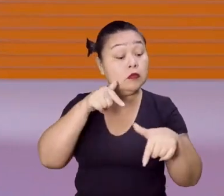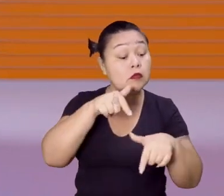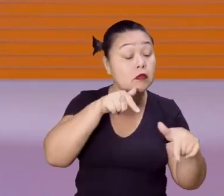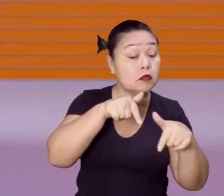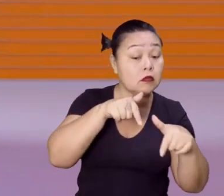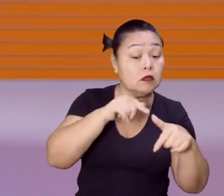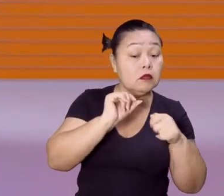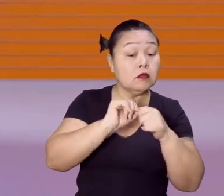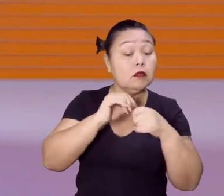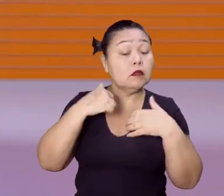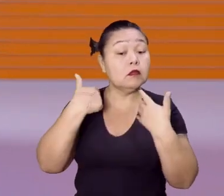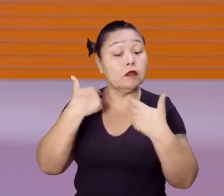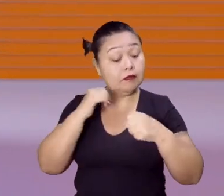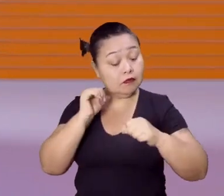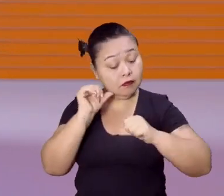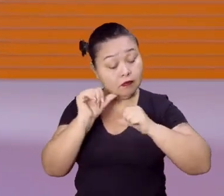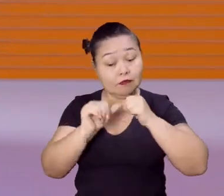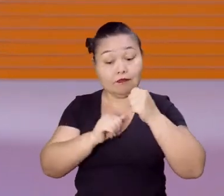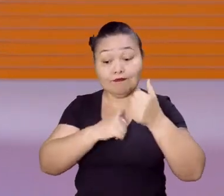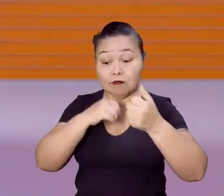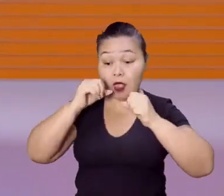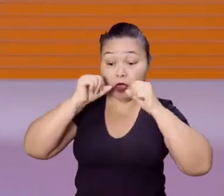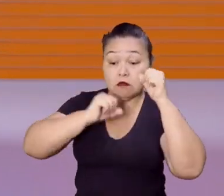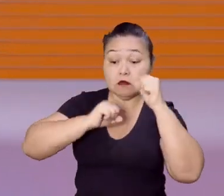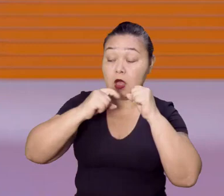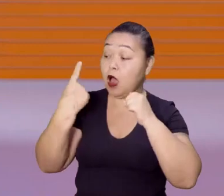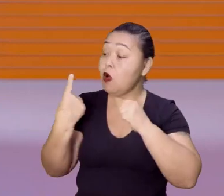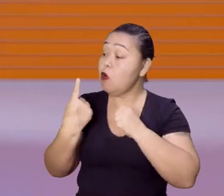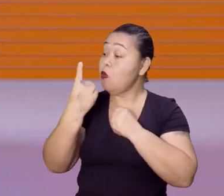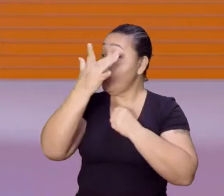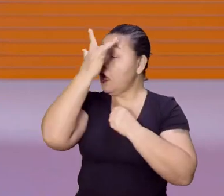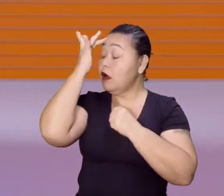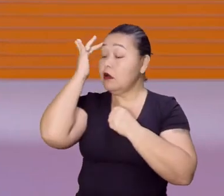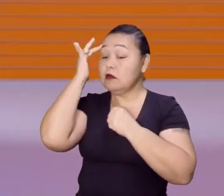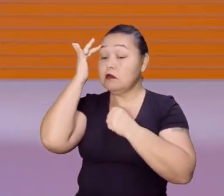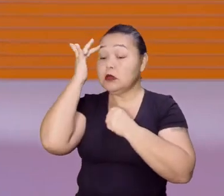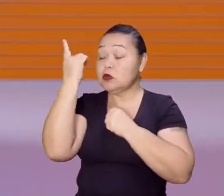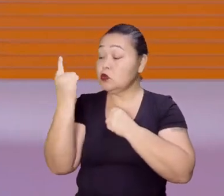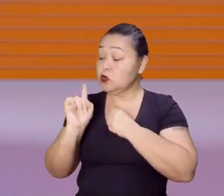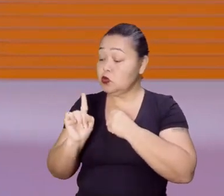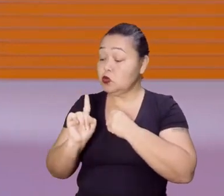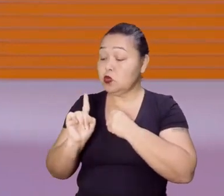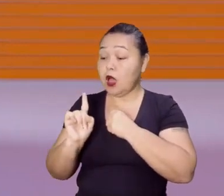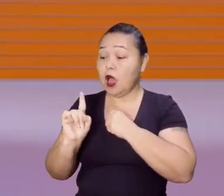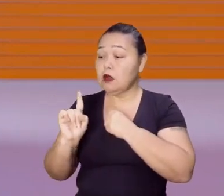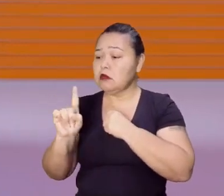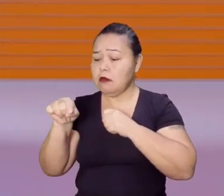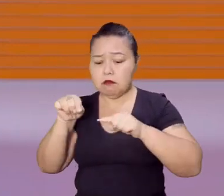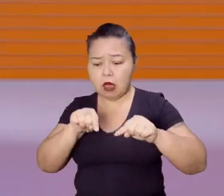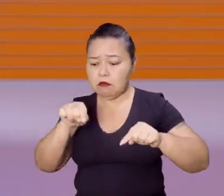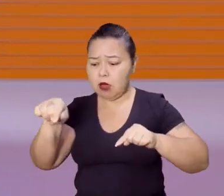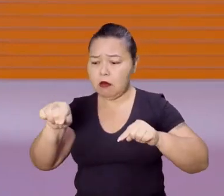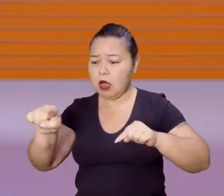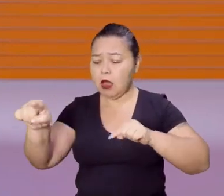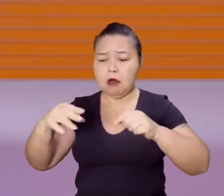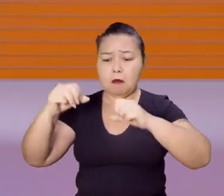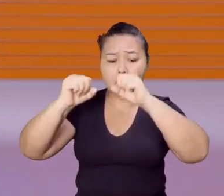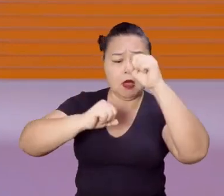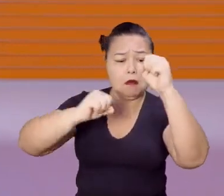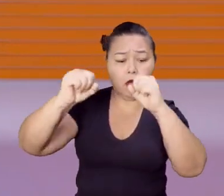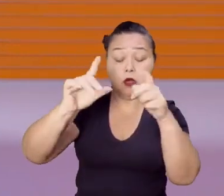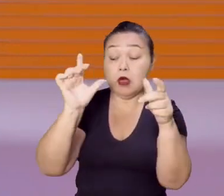né? Então, como as coisas estão automatizadas, uma pessoa só gerencia não sei quantas máquinas. Então, ela não vai